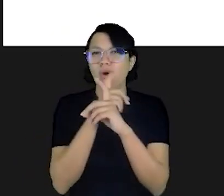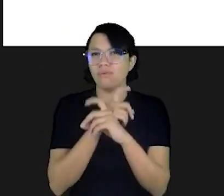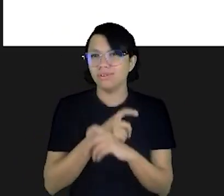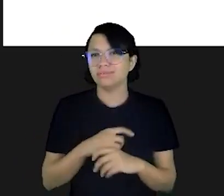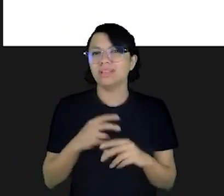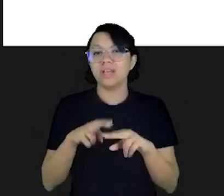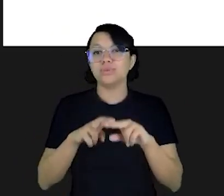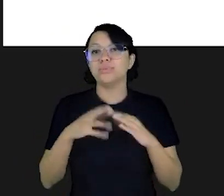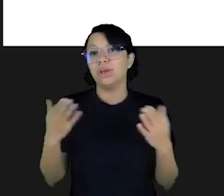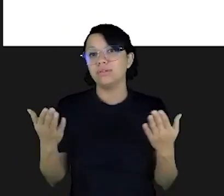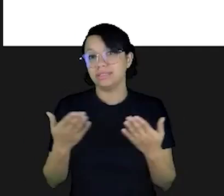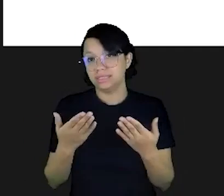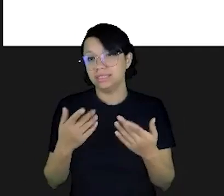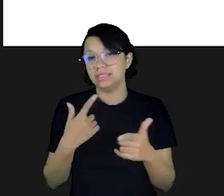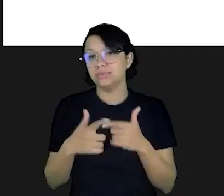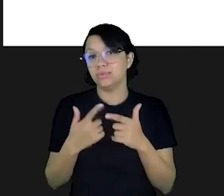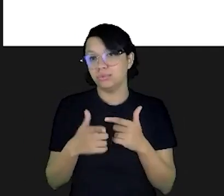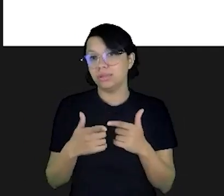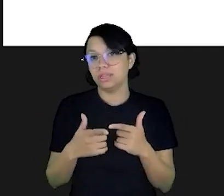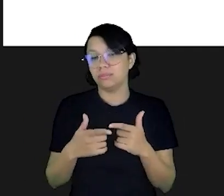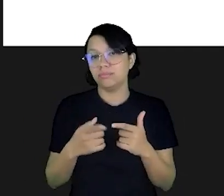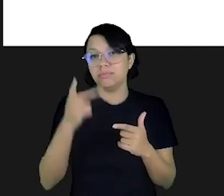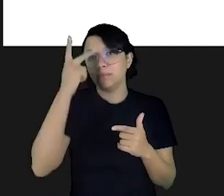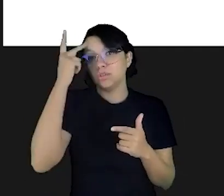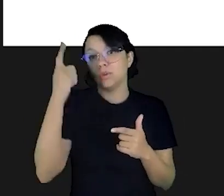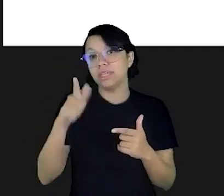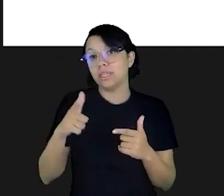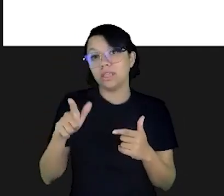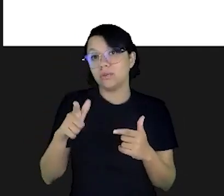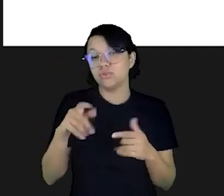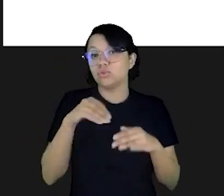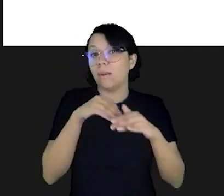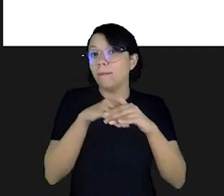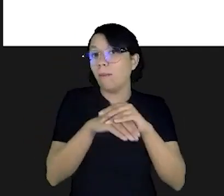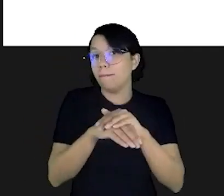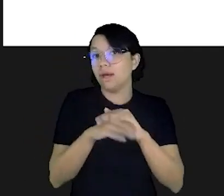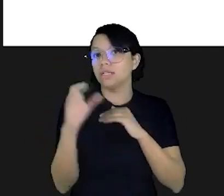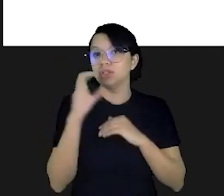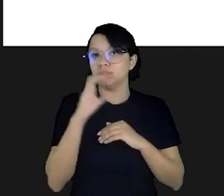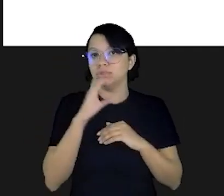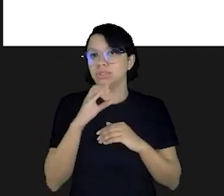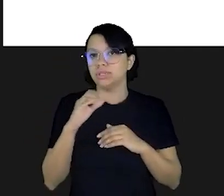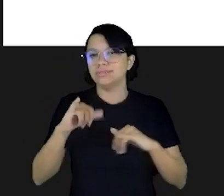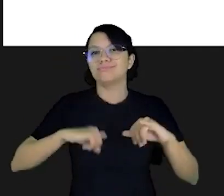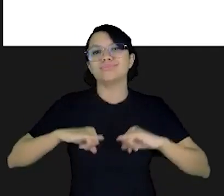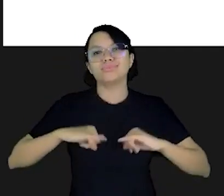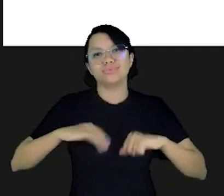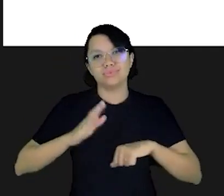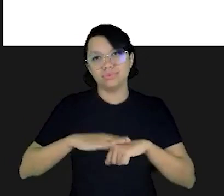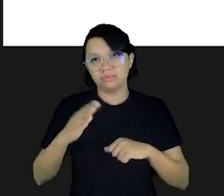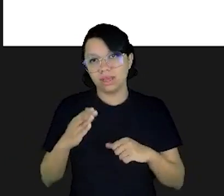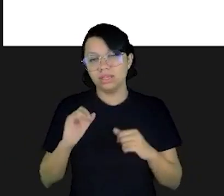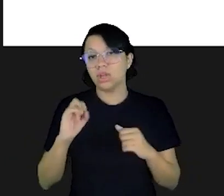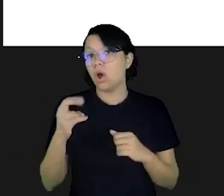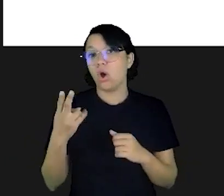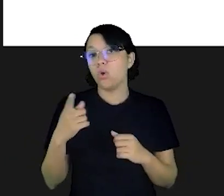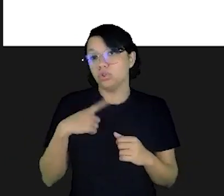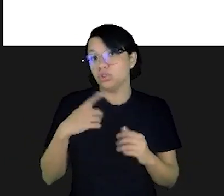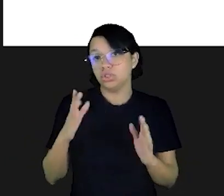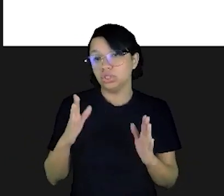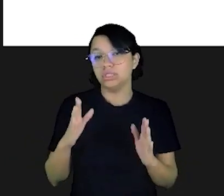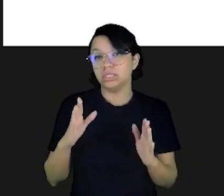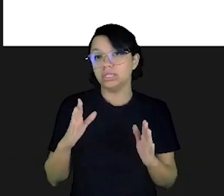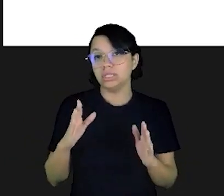E por conta desses imprevistos, quem não tinha uma reserva de emergência sofreu mais. Ou mesmo com a reserva de